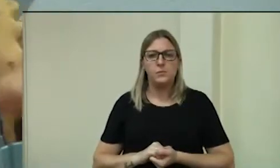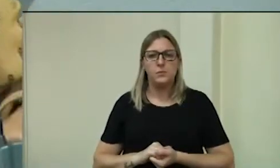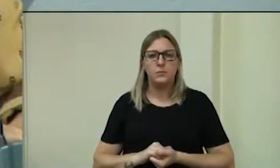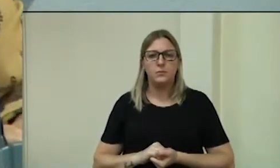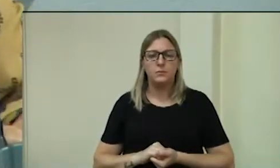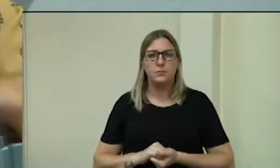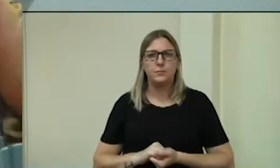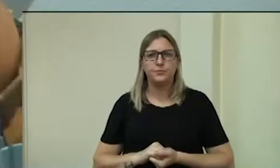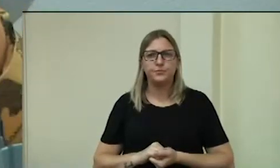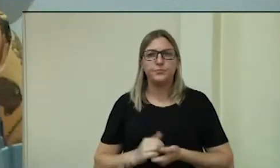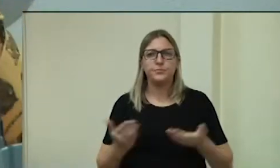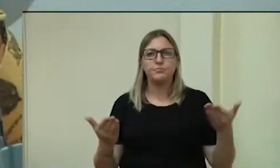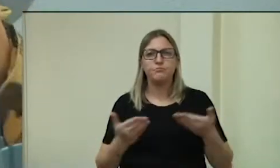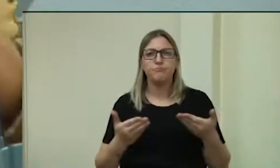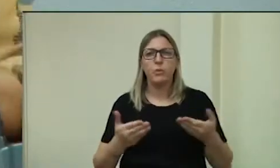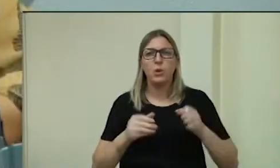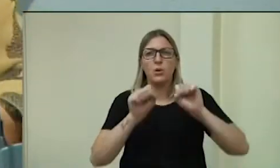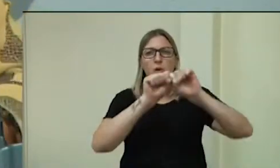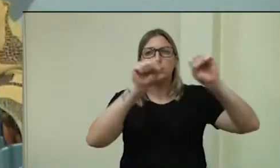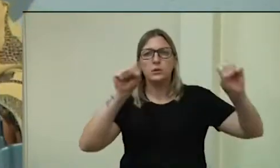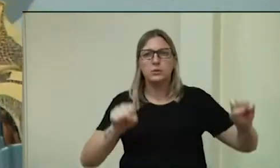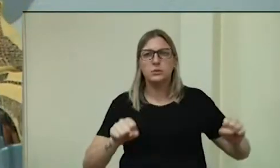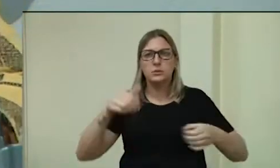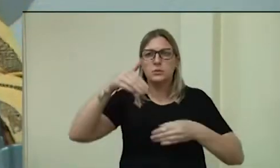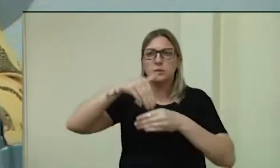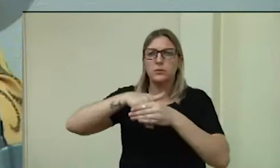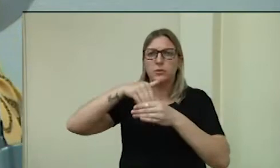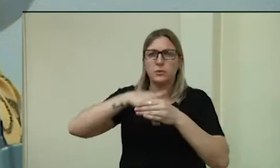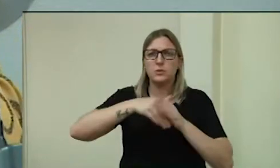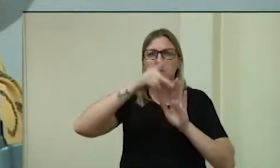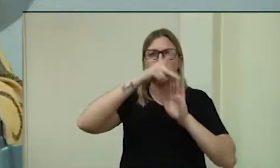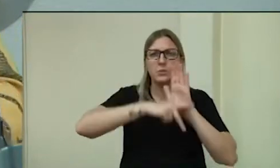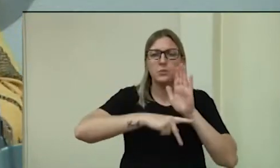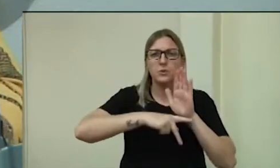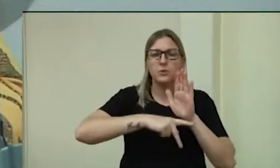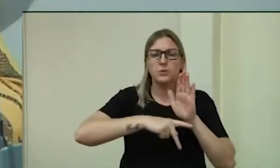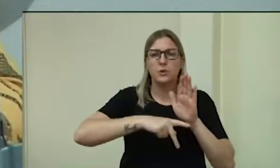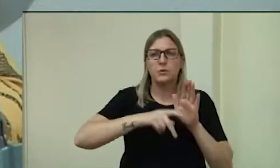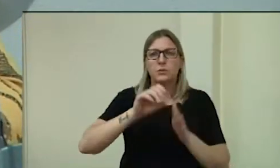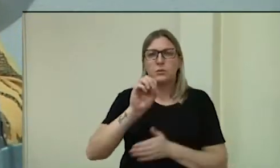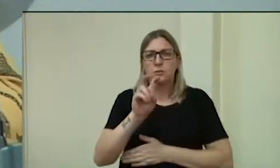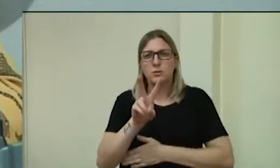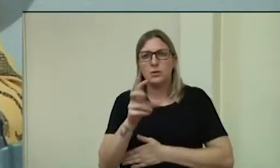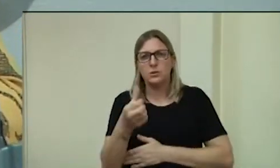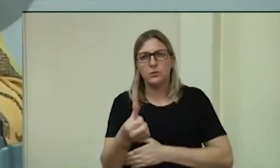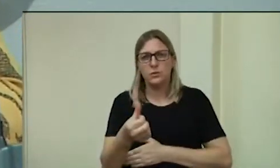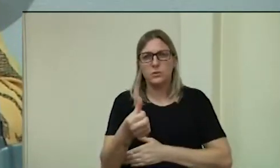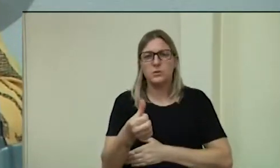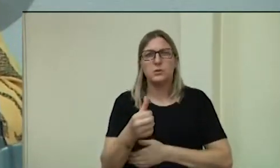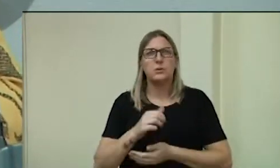No sistema, em votação ao projeto executivo 026-2021.